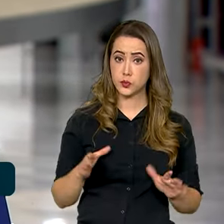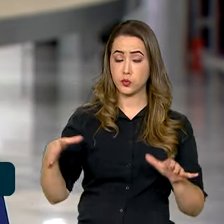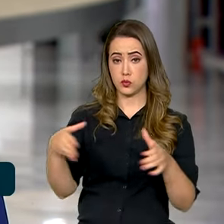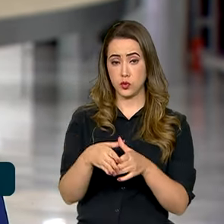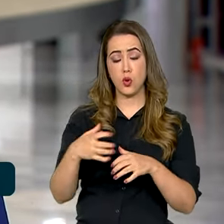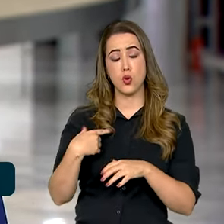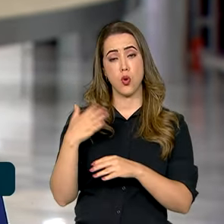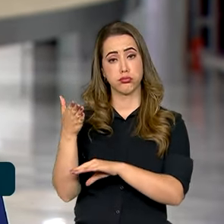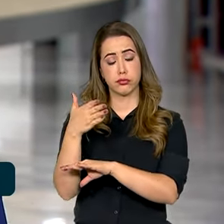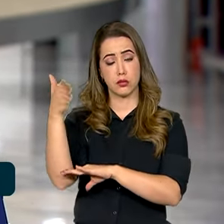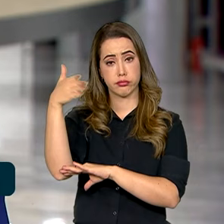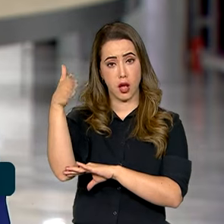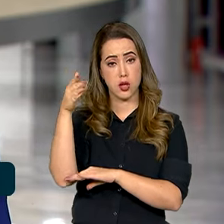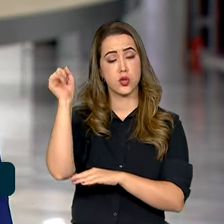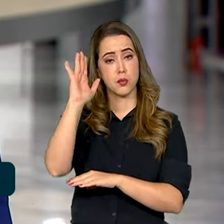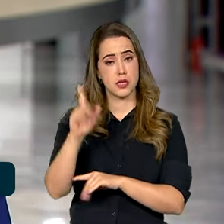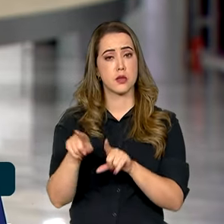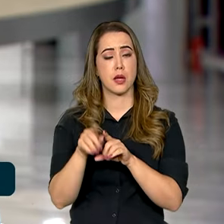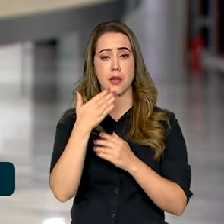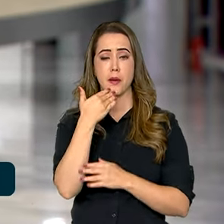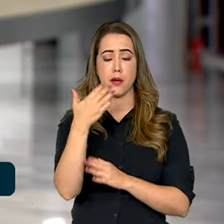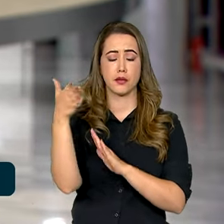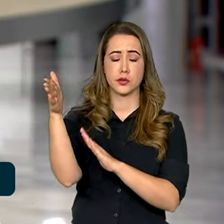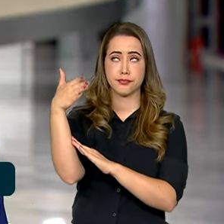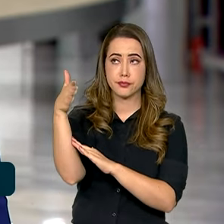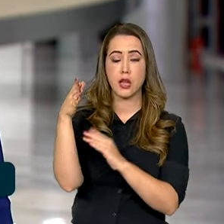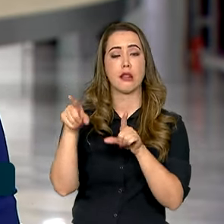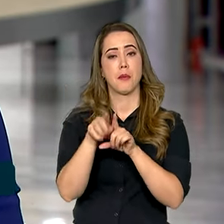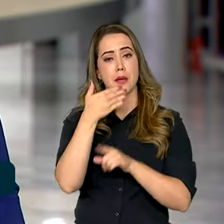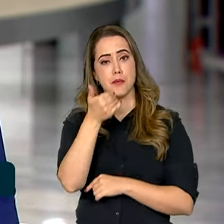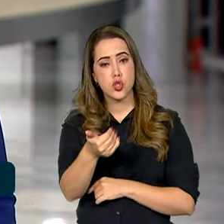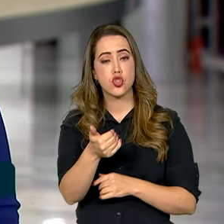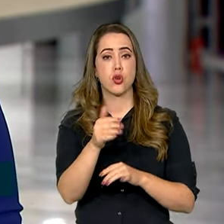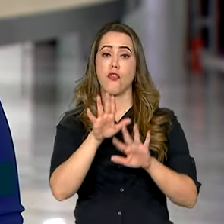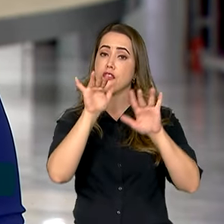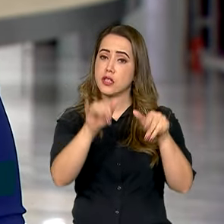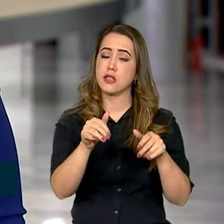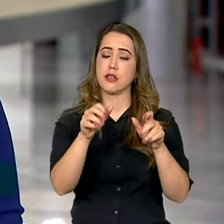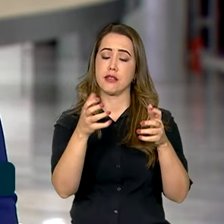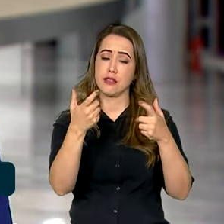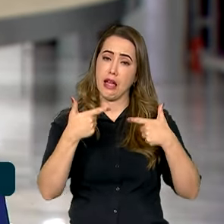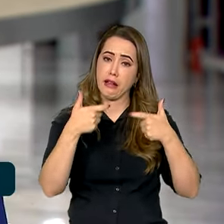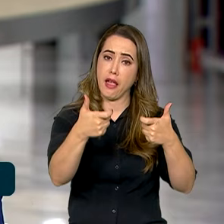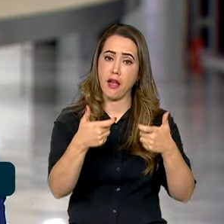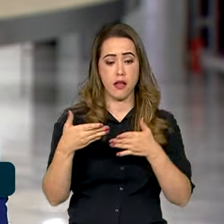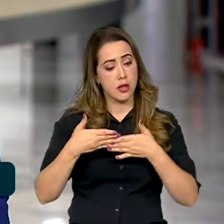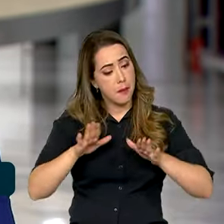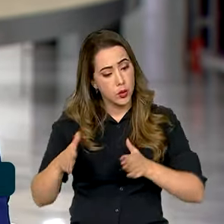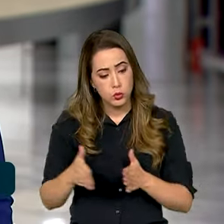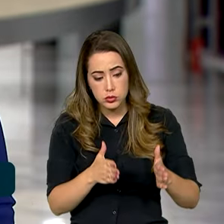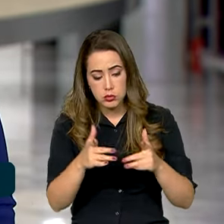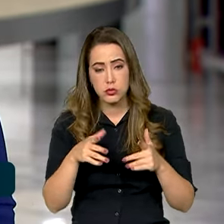também apresentou uma resolução pedindo um cessar-fogo e a construção de um corredor para a passagem de civis e